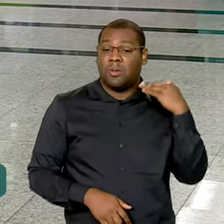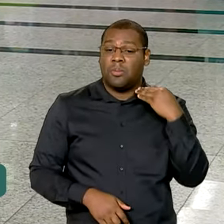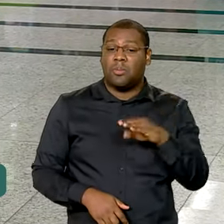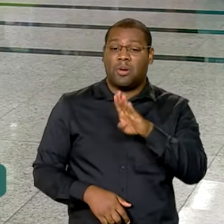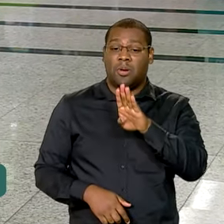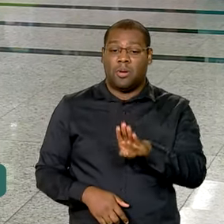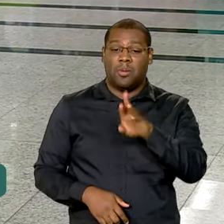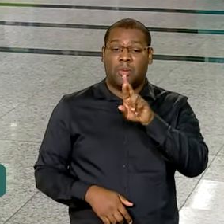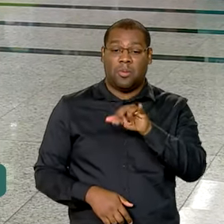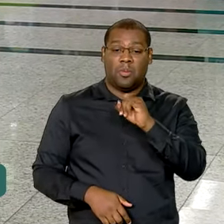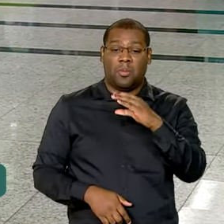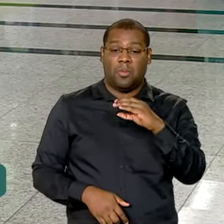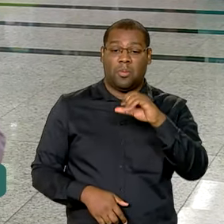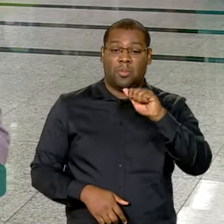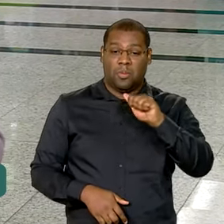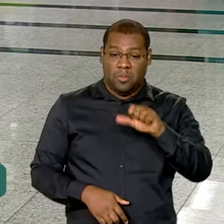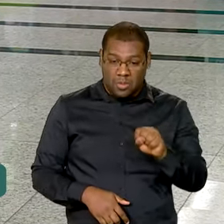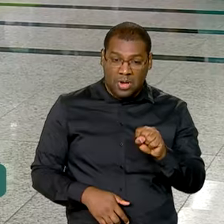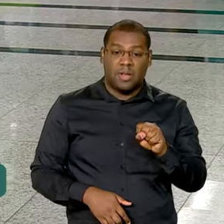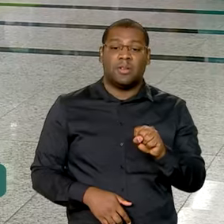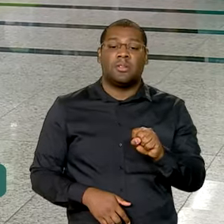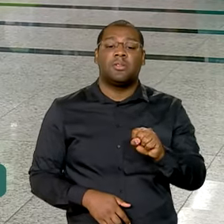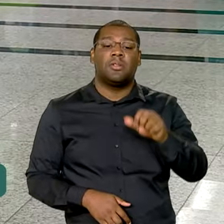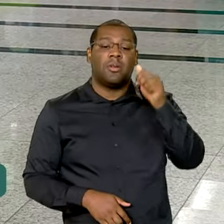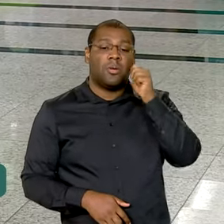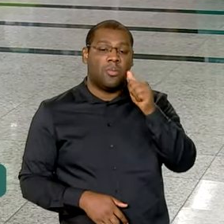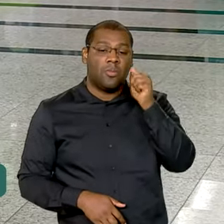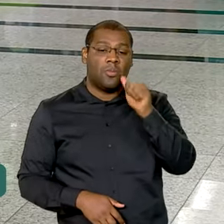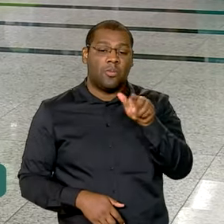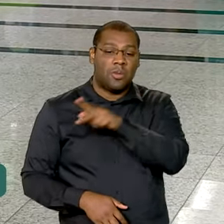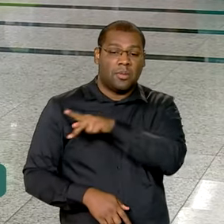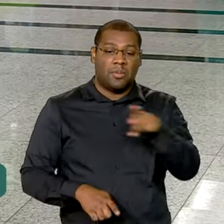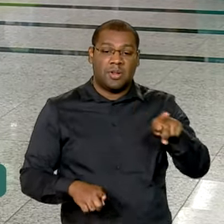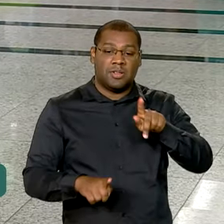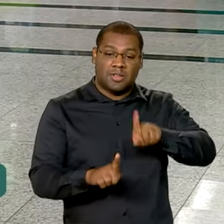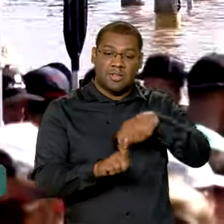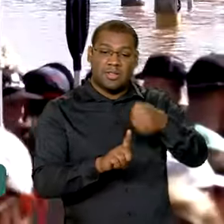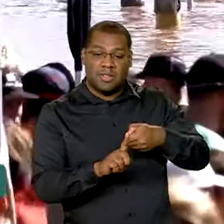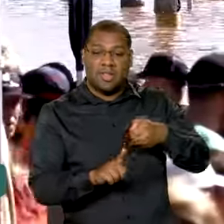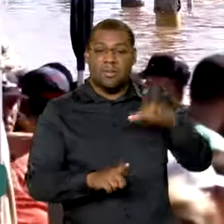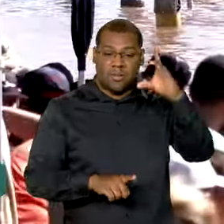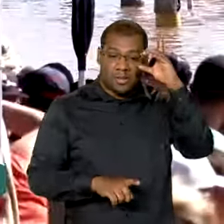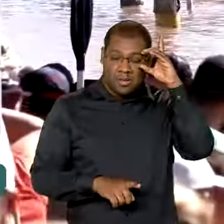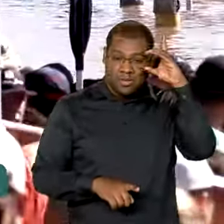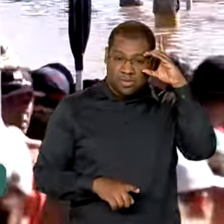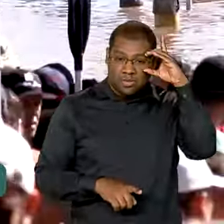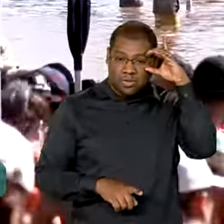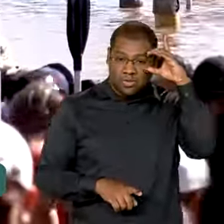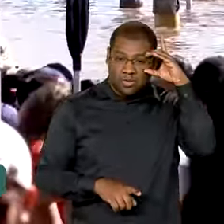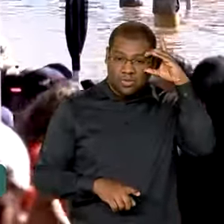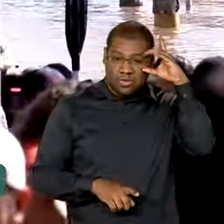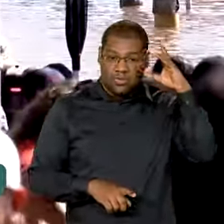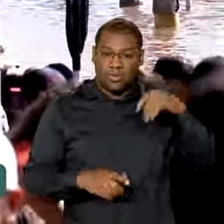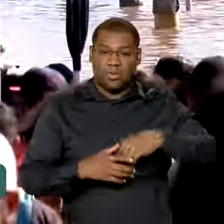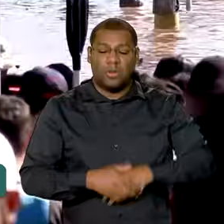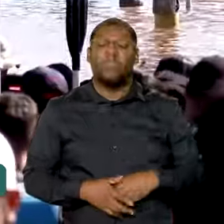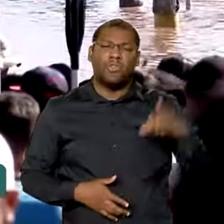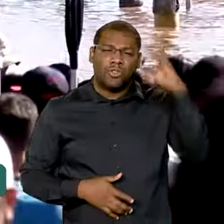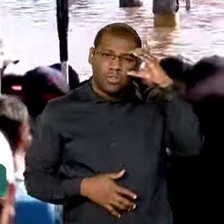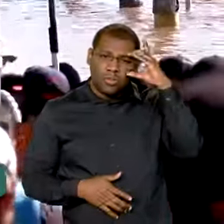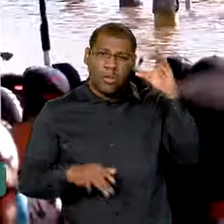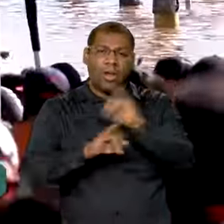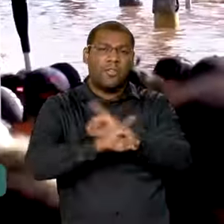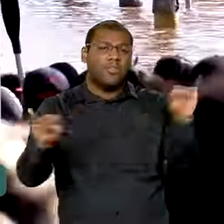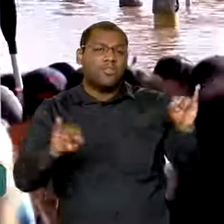de Desenvolvimento, chamado Banco dos BRICS, Dilma Rousseff. Dilma disse que o banco vai